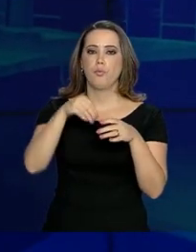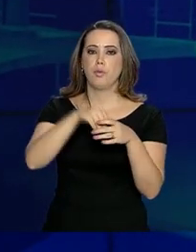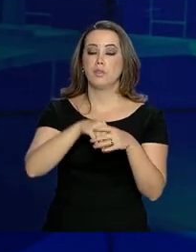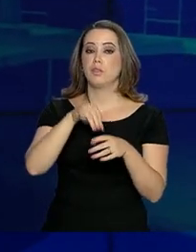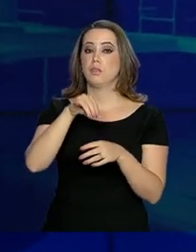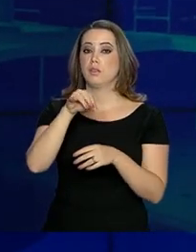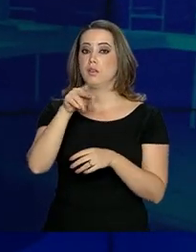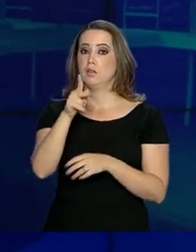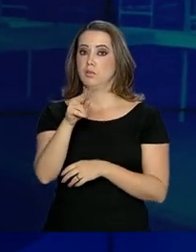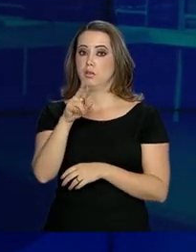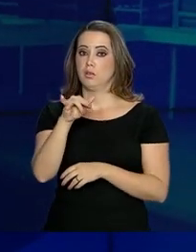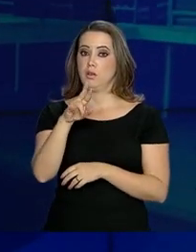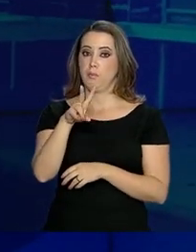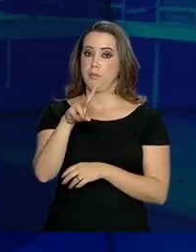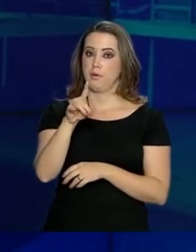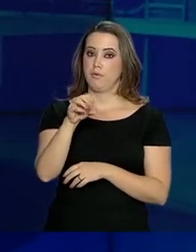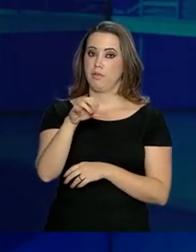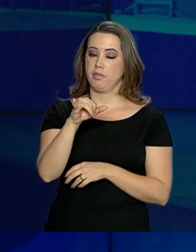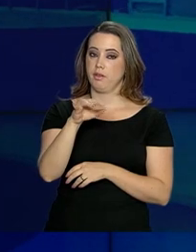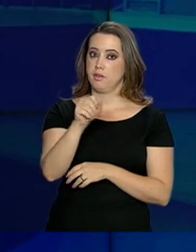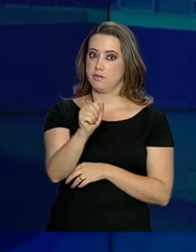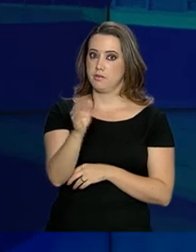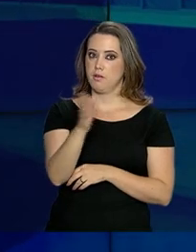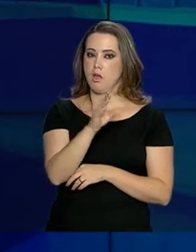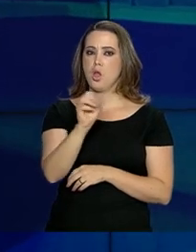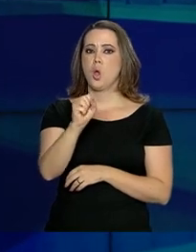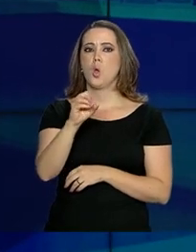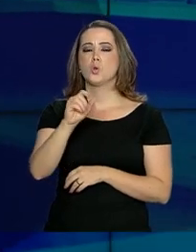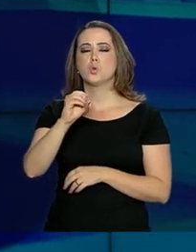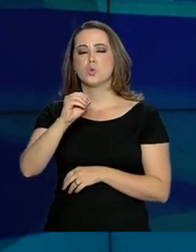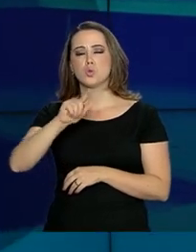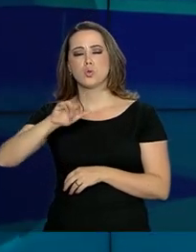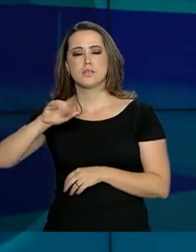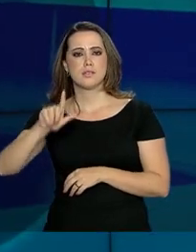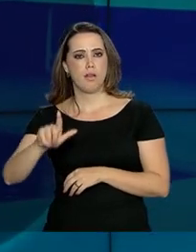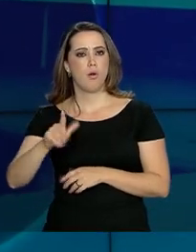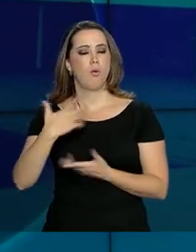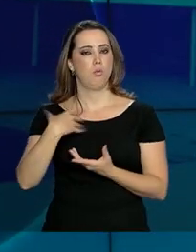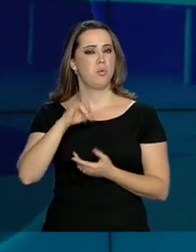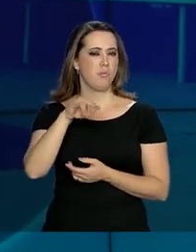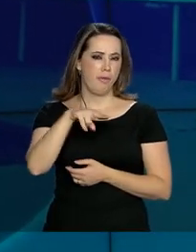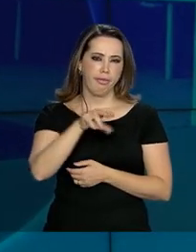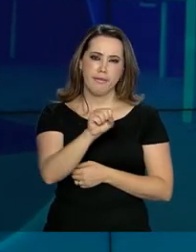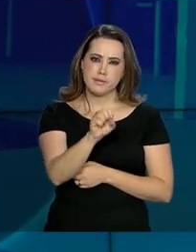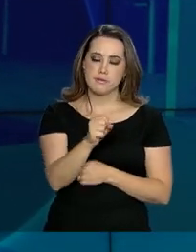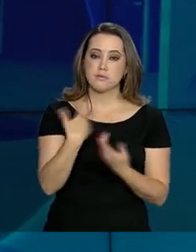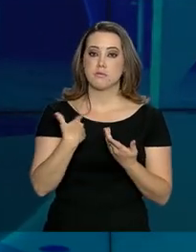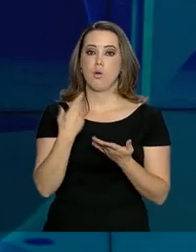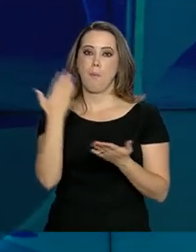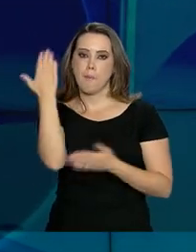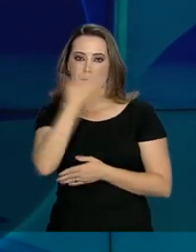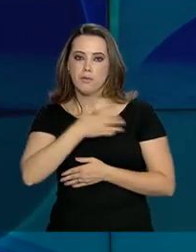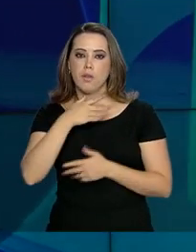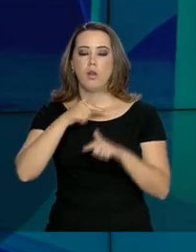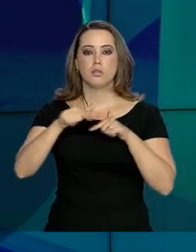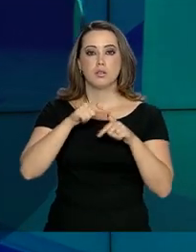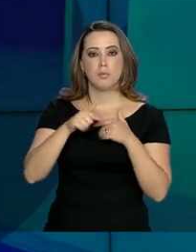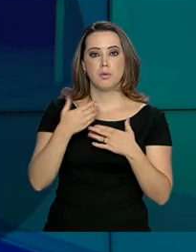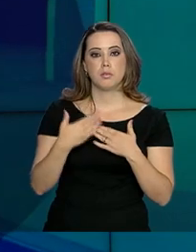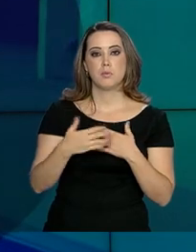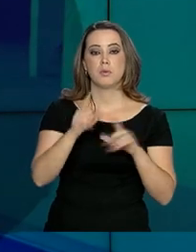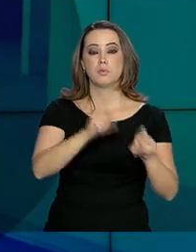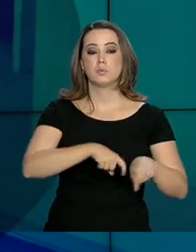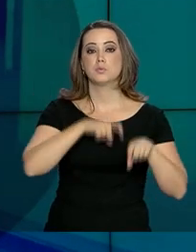Previdência Social. Entre as ações anunciadas, está a forma de comprovar o tempo de trabalho para a aposentadoria rural.